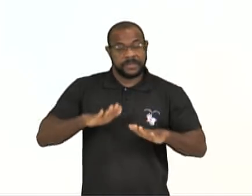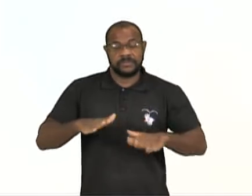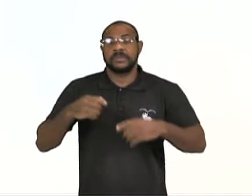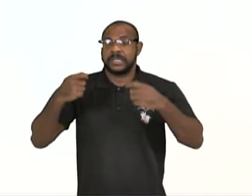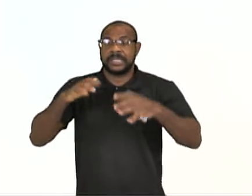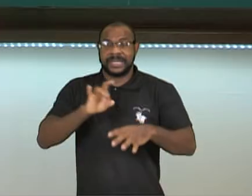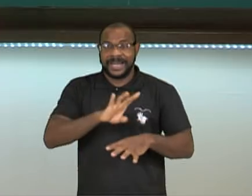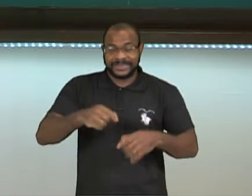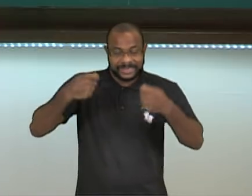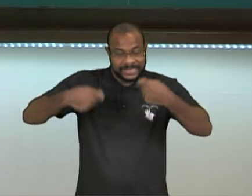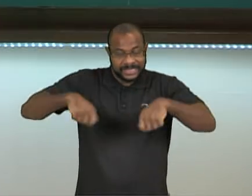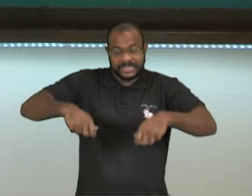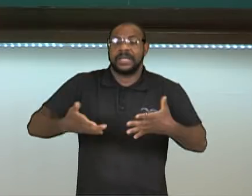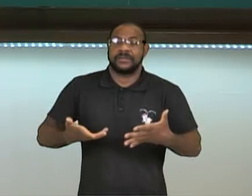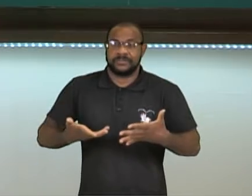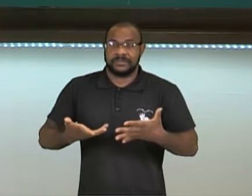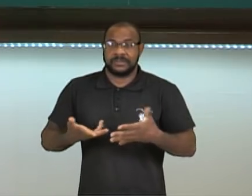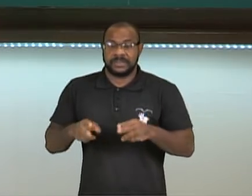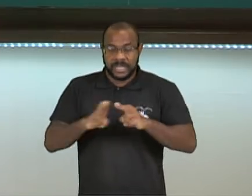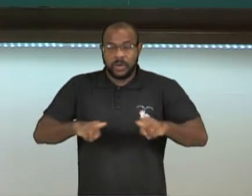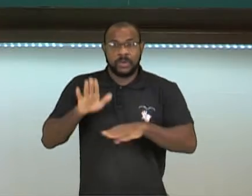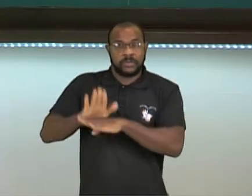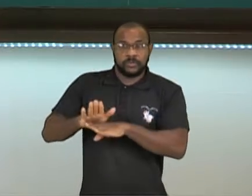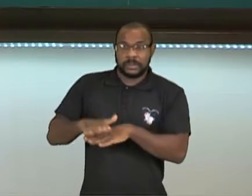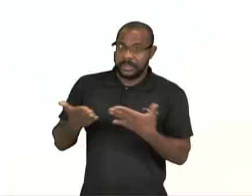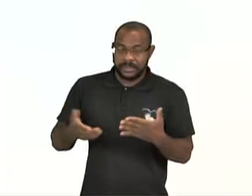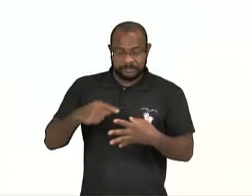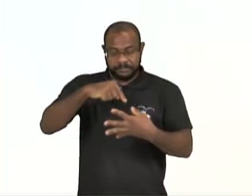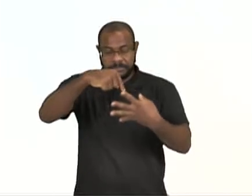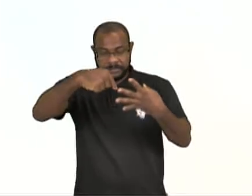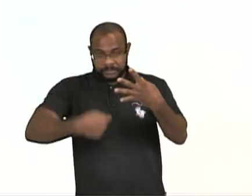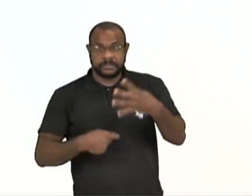Então, você tem um tempinho para responder. Vamos lá?